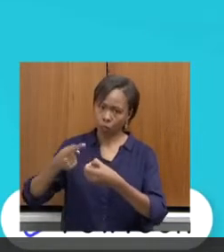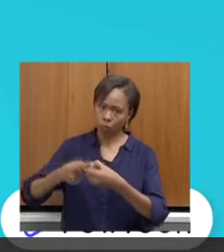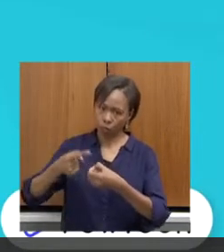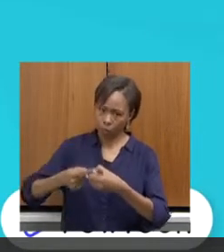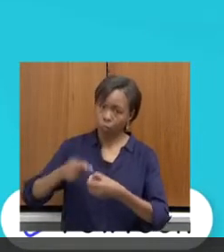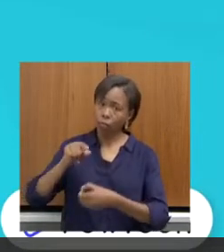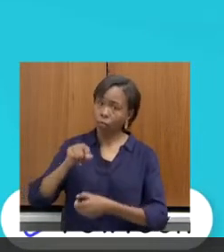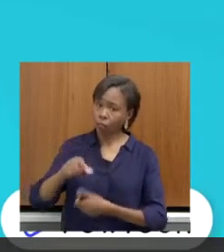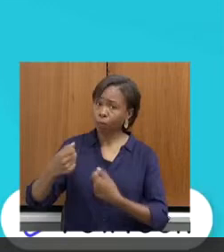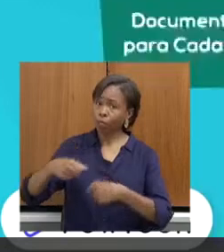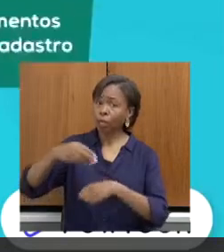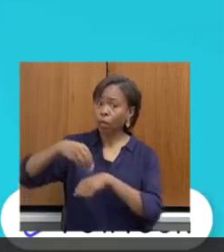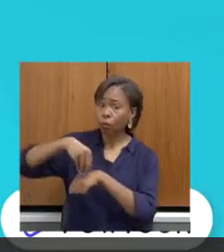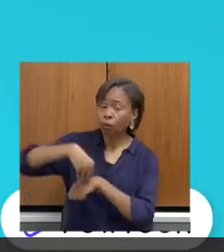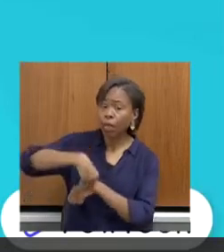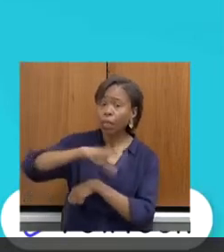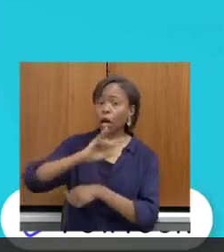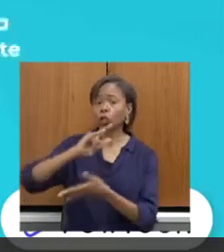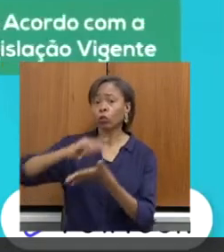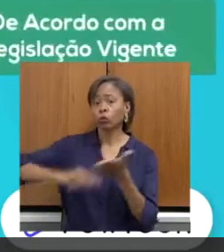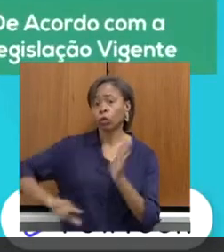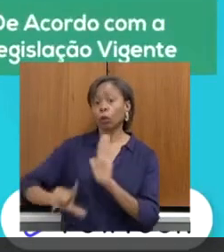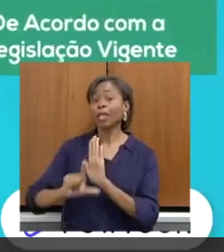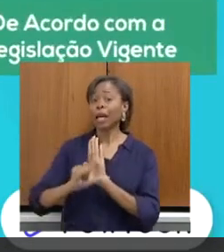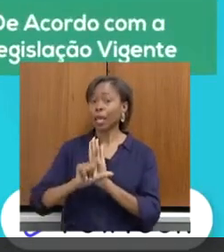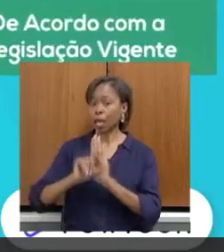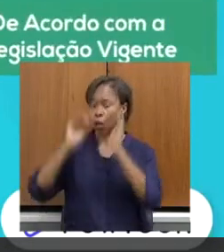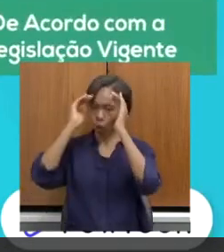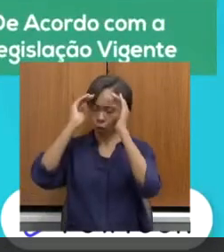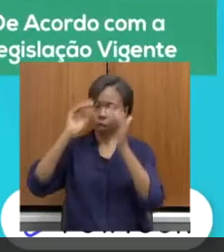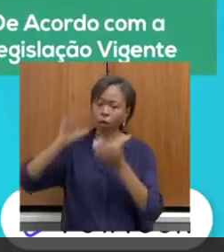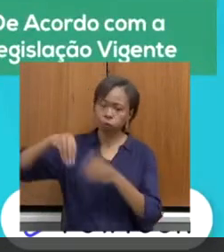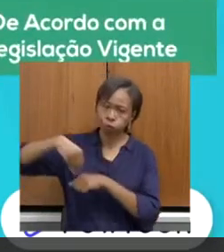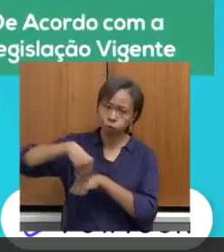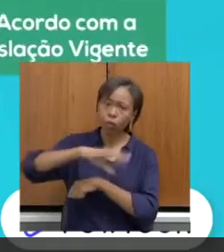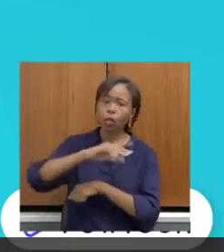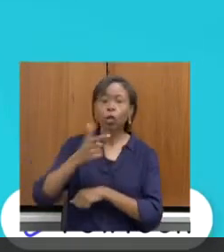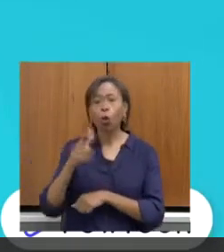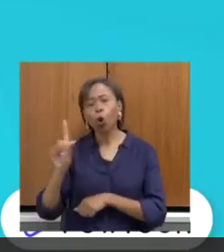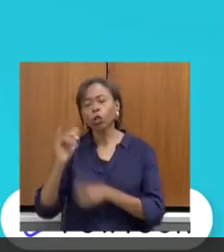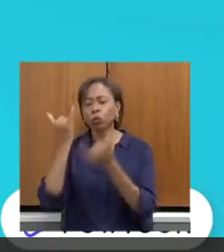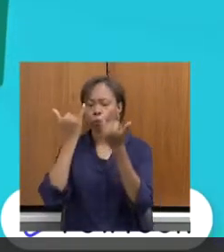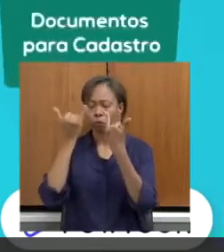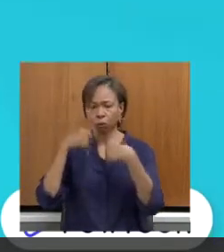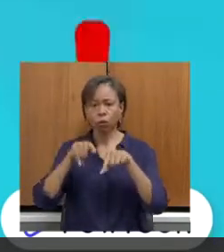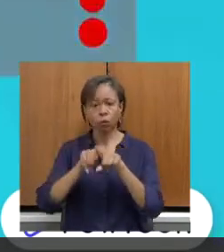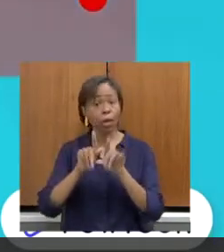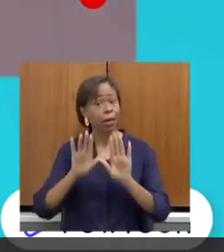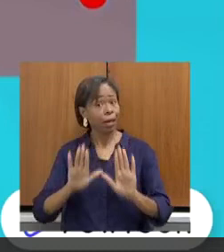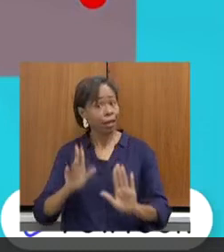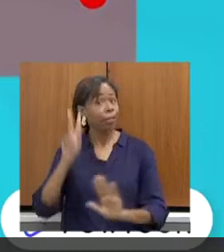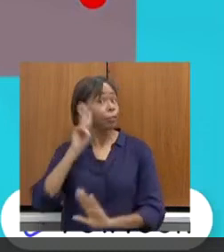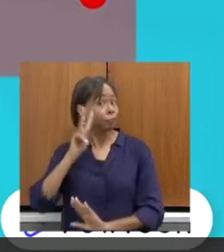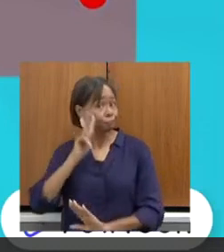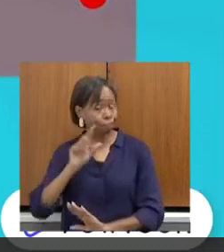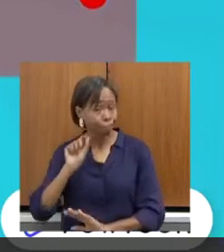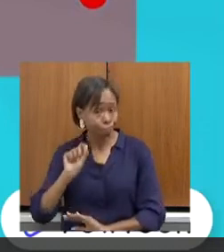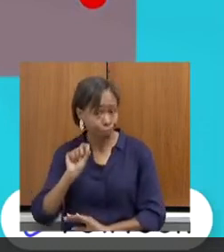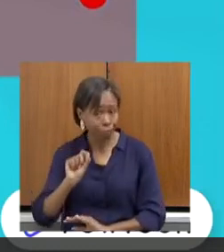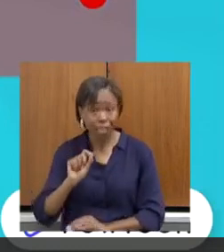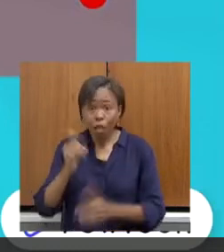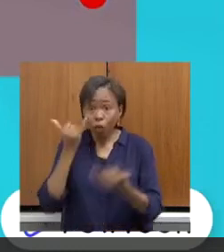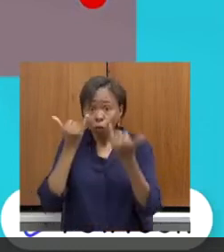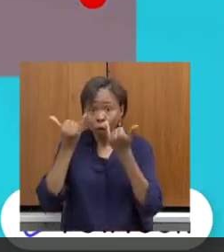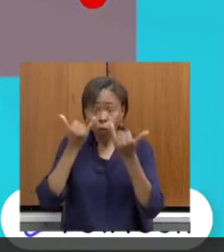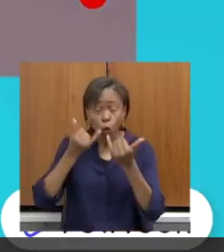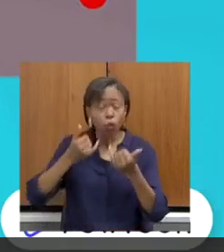Isso requer o envio dos documentos exigidos pela legislação vigente e de outras informações específicas. É importante lembrar que, quanto maior a qualidade das informações